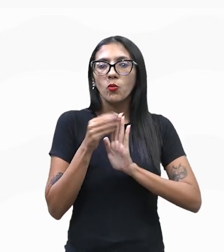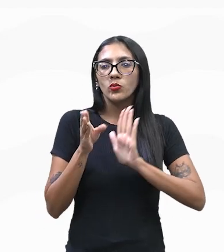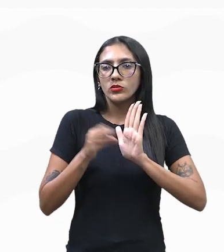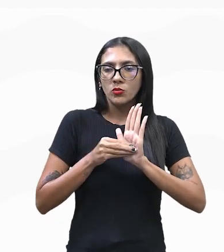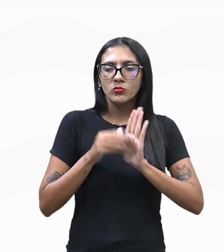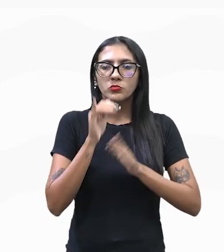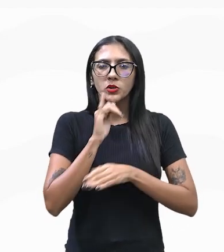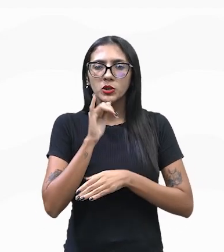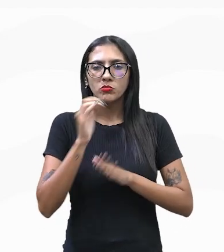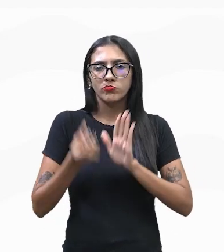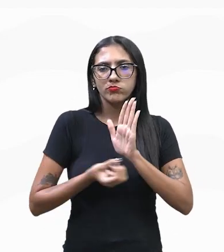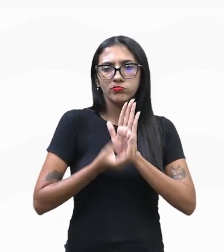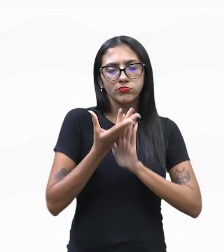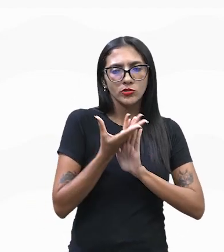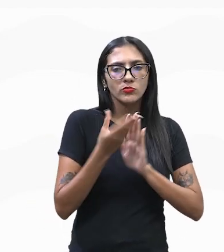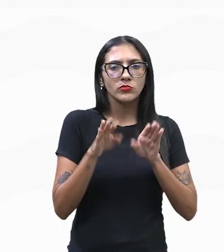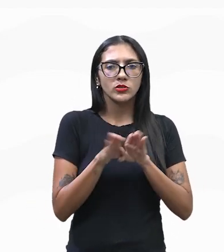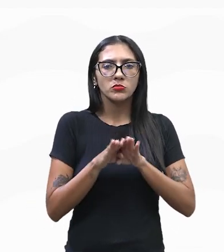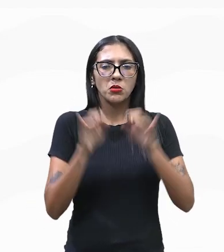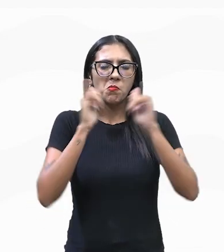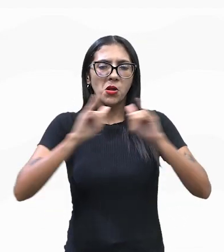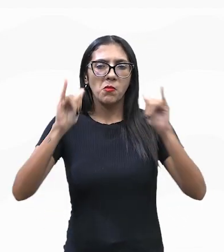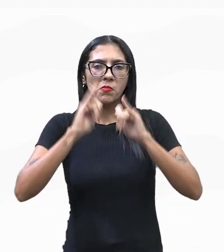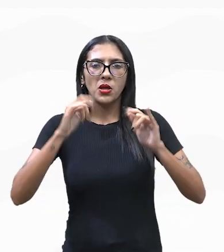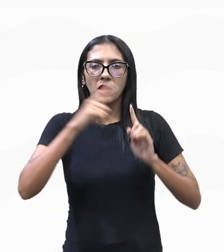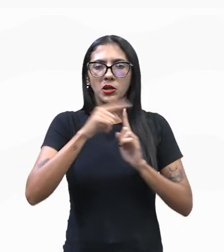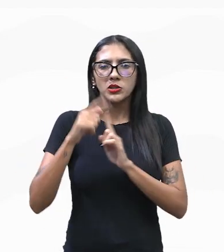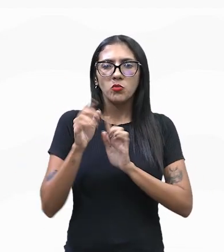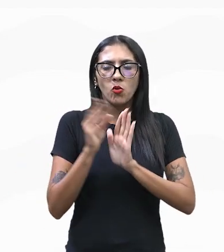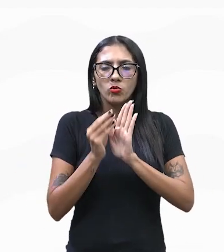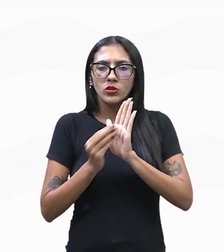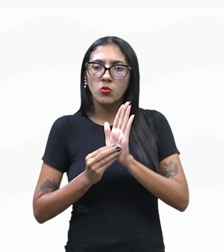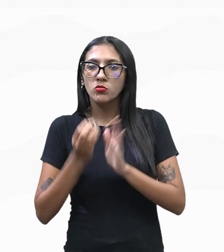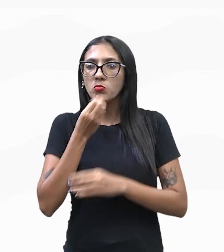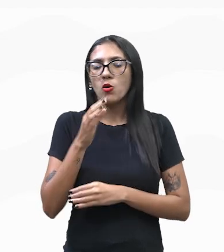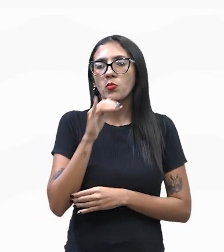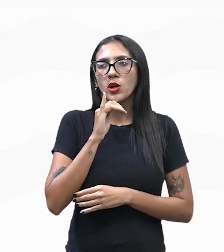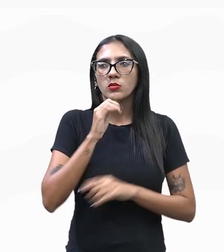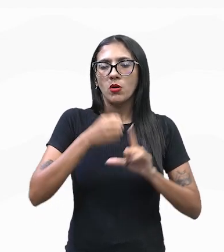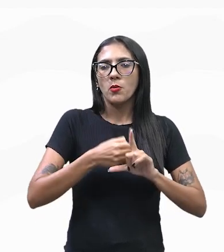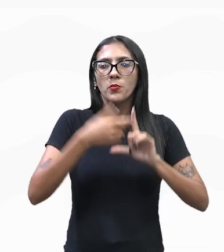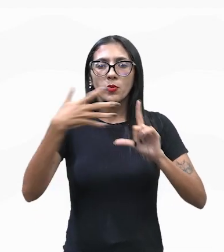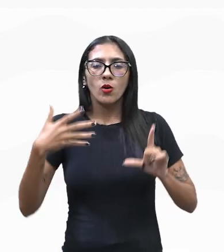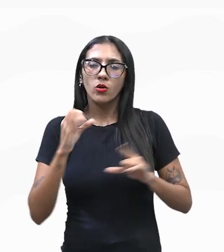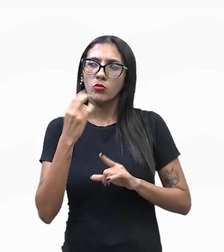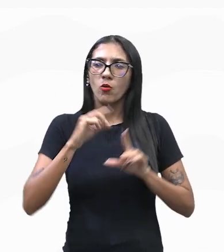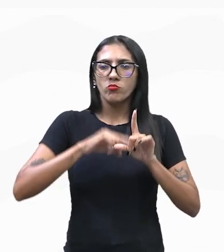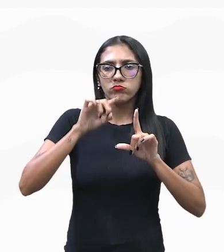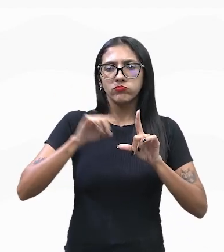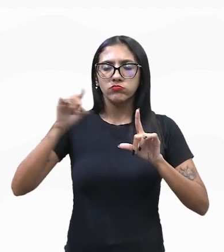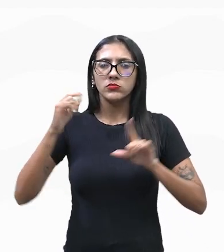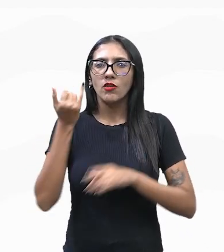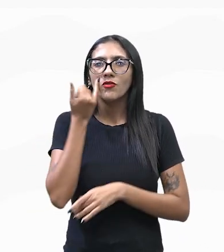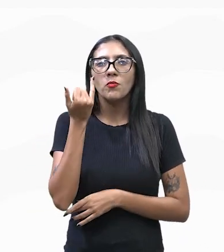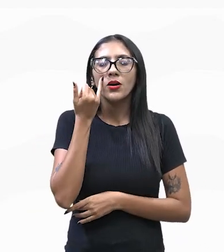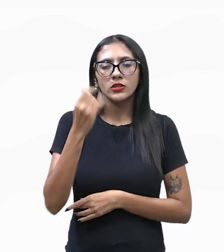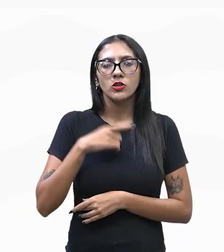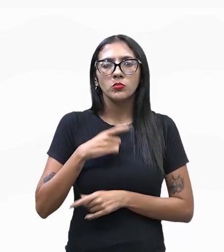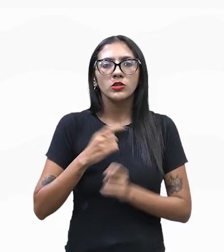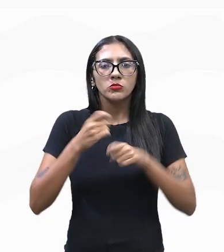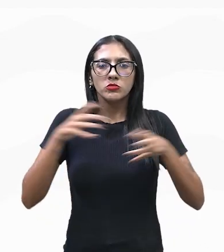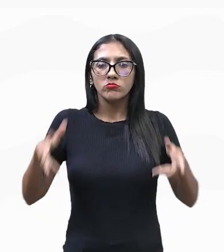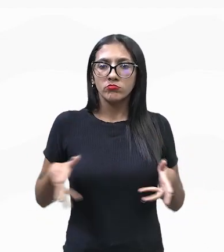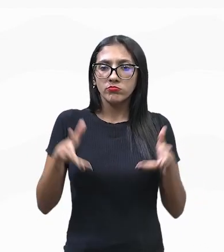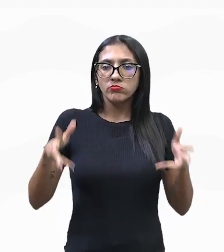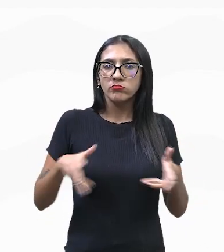conteúdo, criação e compartilhamento de conteúdo relevante e valioso, como blogs, vídeos e infográficos, para atrair e engajar a uma